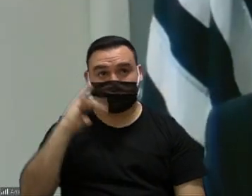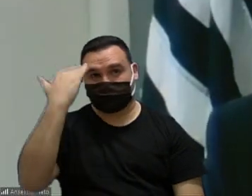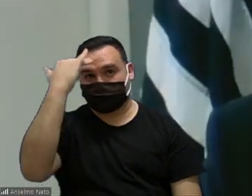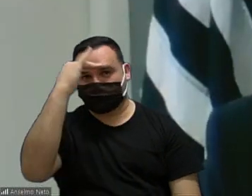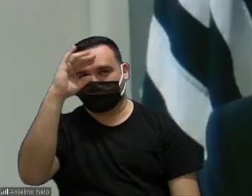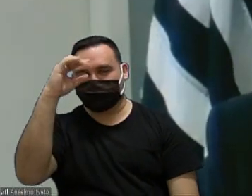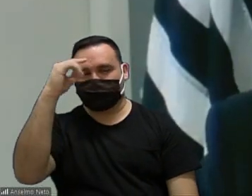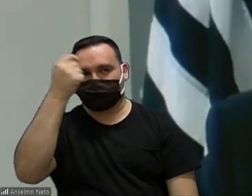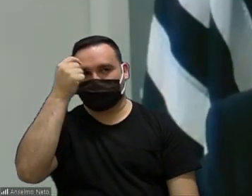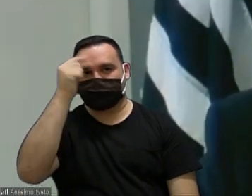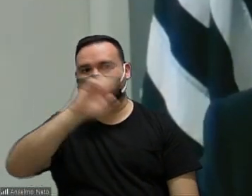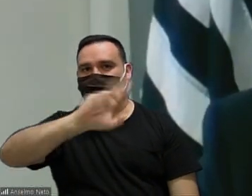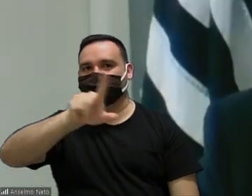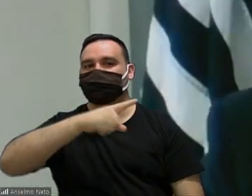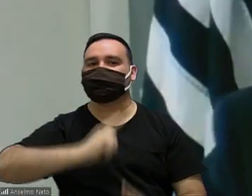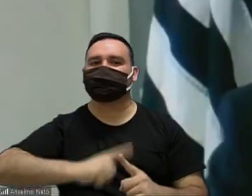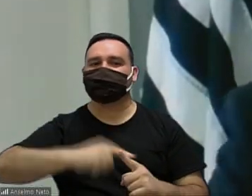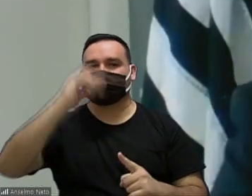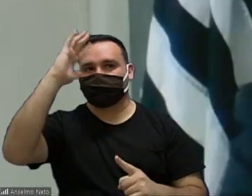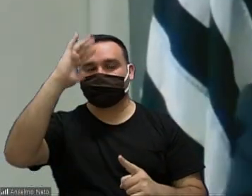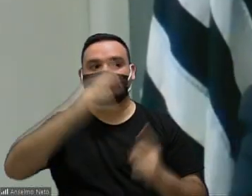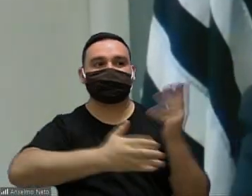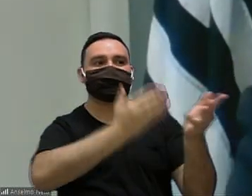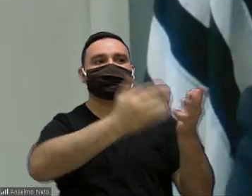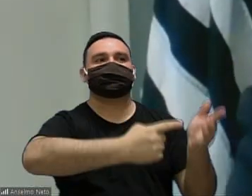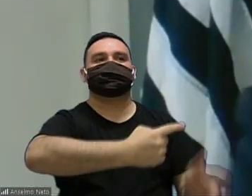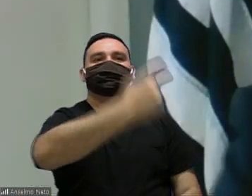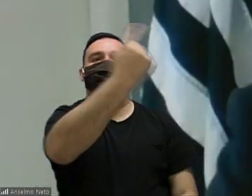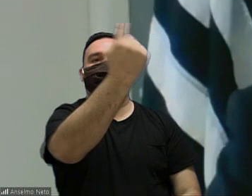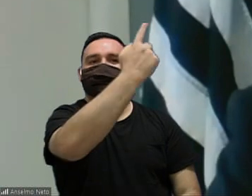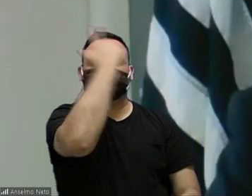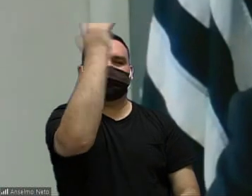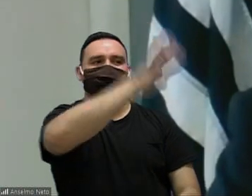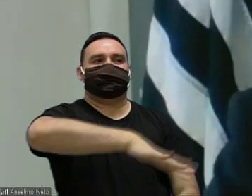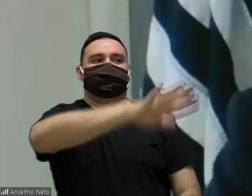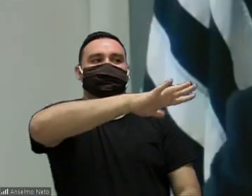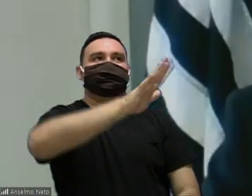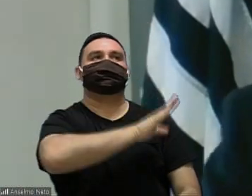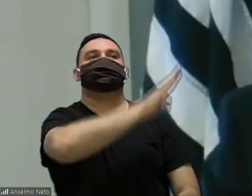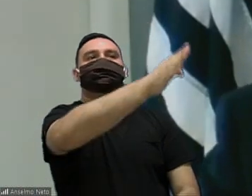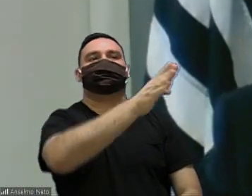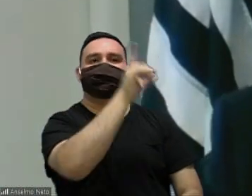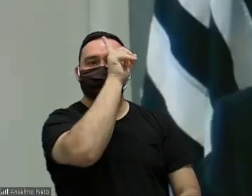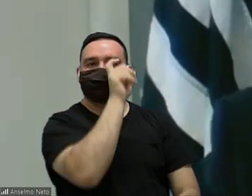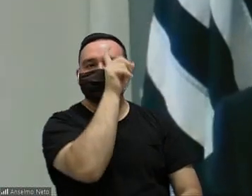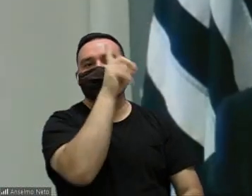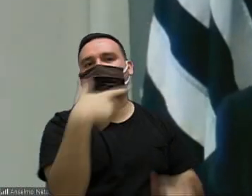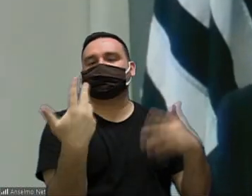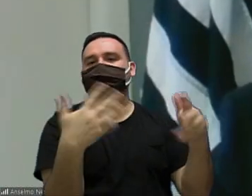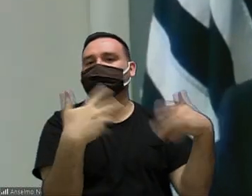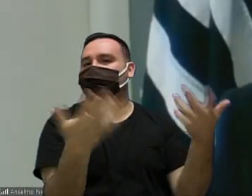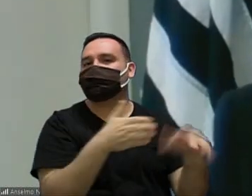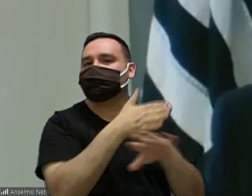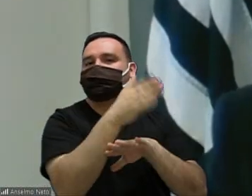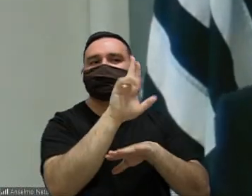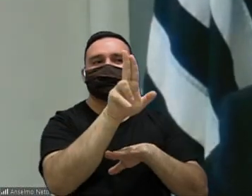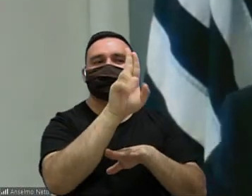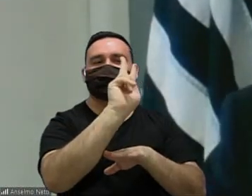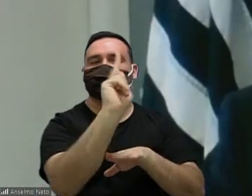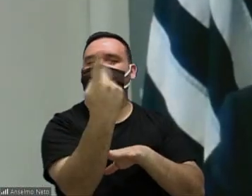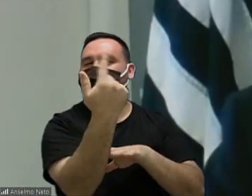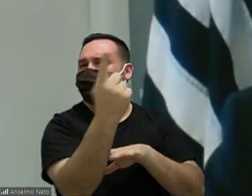entendimento ela está pensando que vai dar tratamento especial para essas pessoas quando elas forem num PA numa UPH